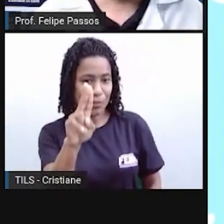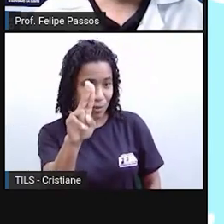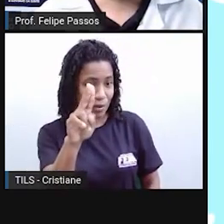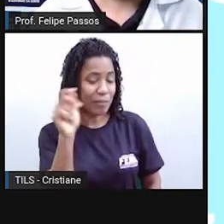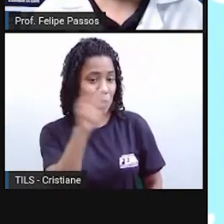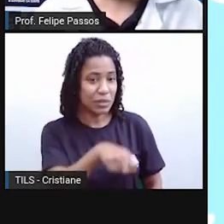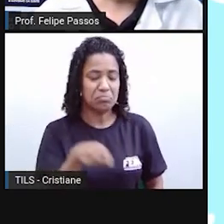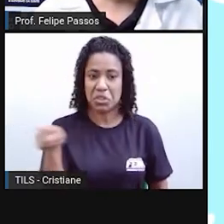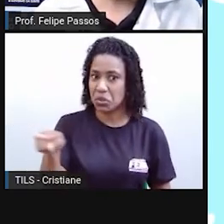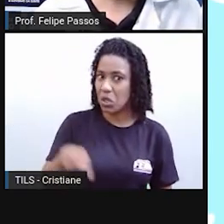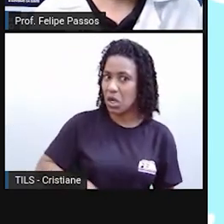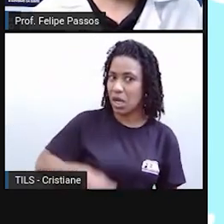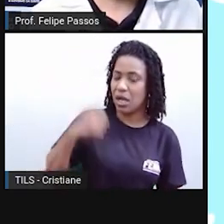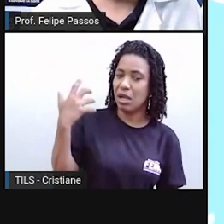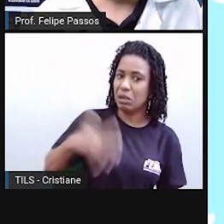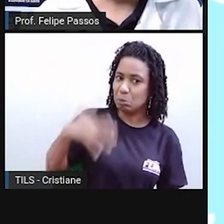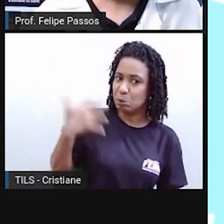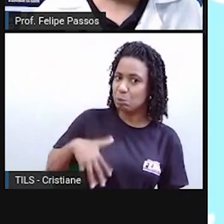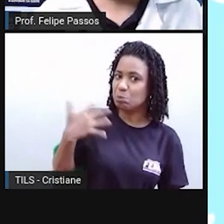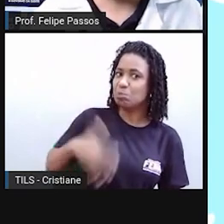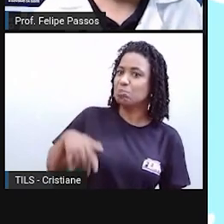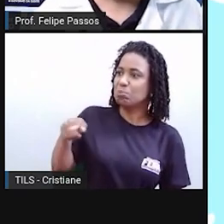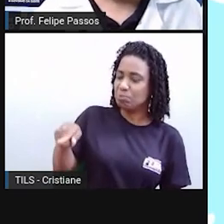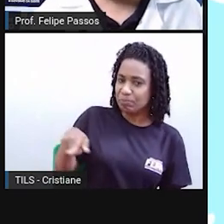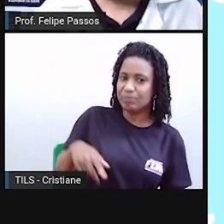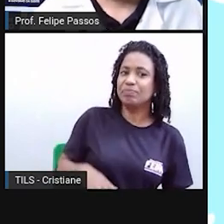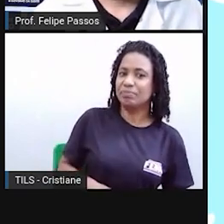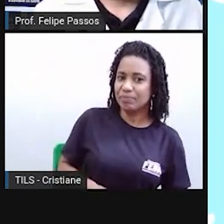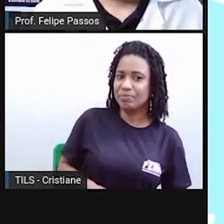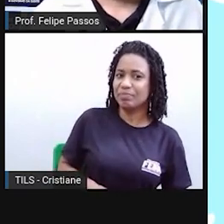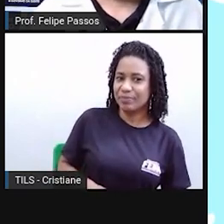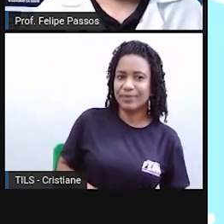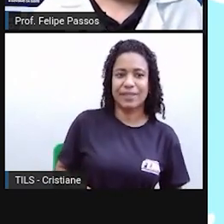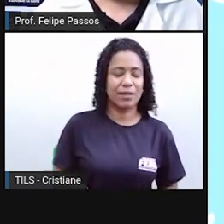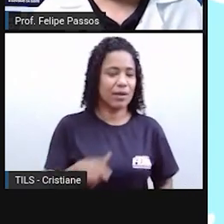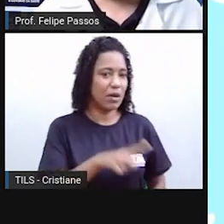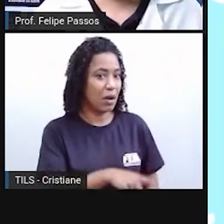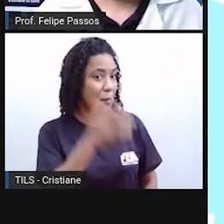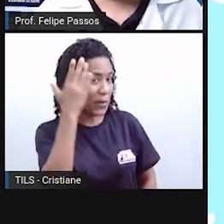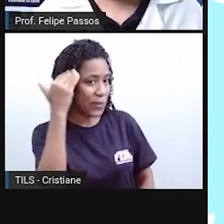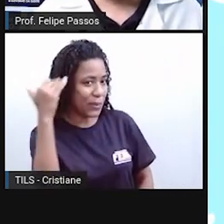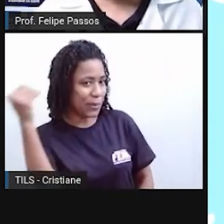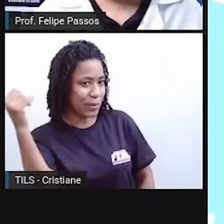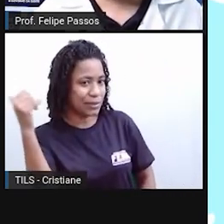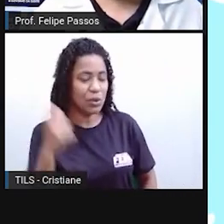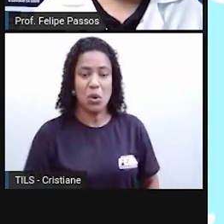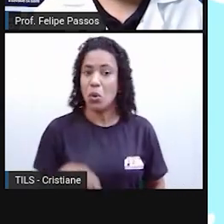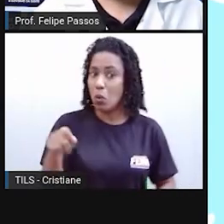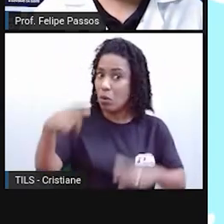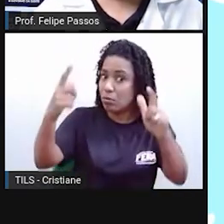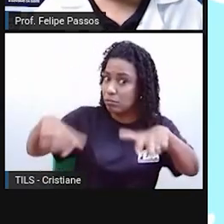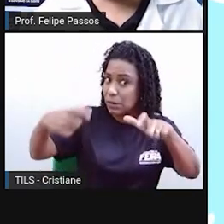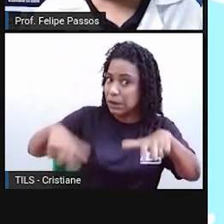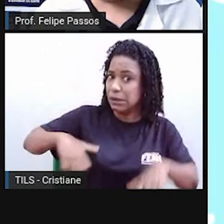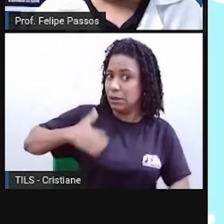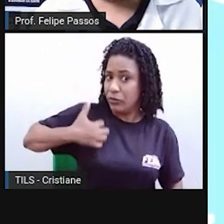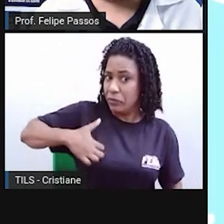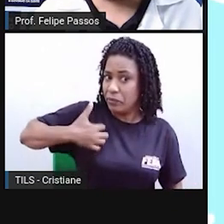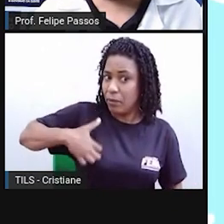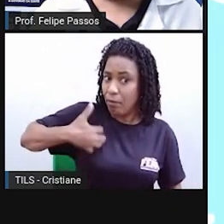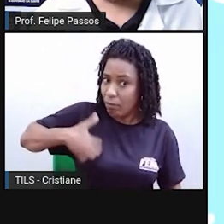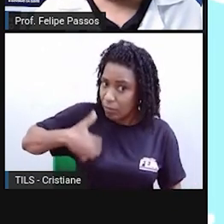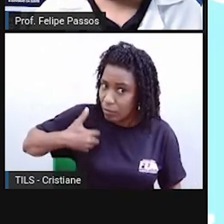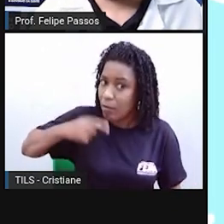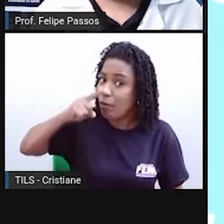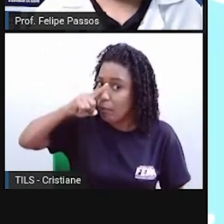Ou então, quando está perigoso chegar num lugar, você fala, ó, ali naquele bairro está barril, viu? Então, tem vários significados